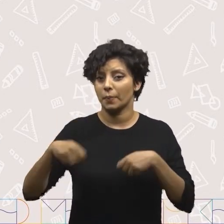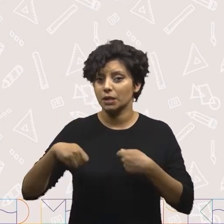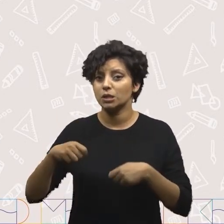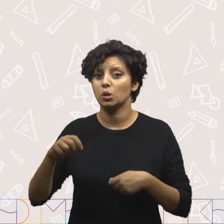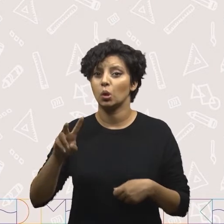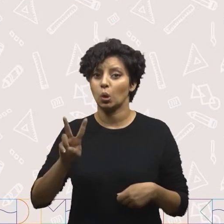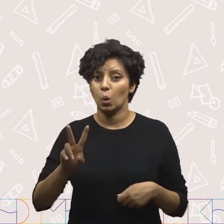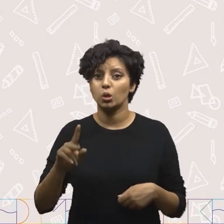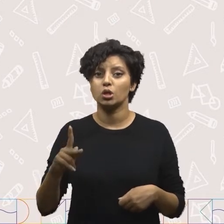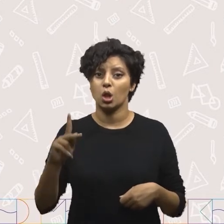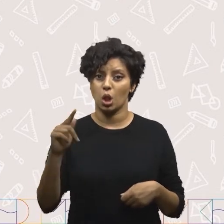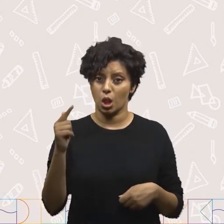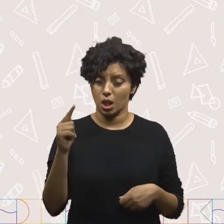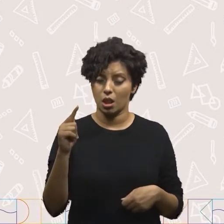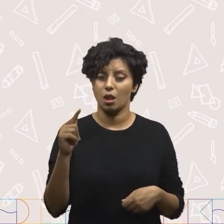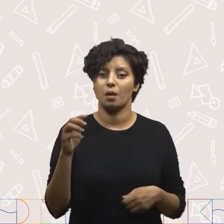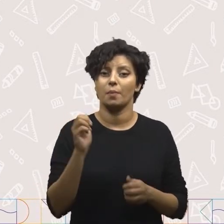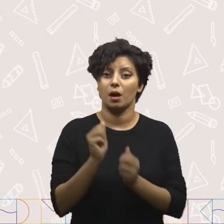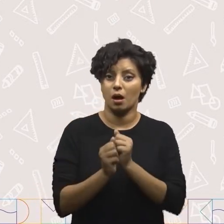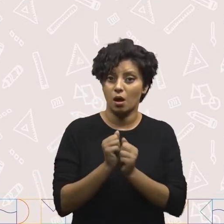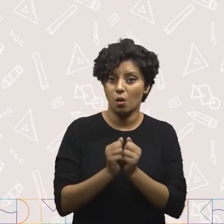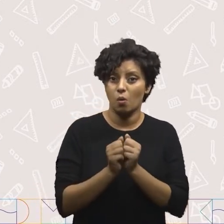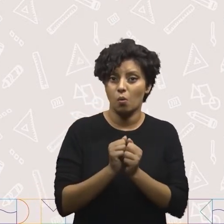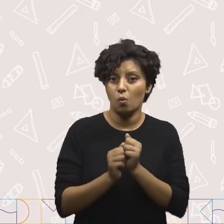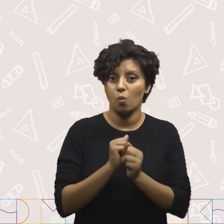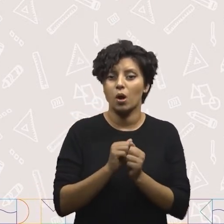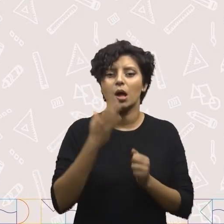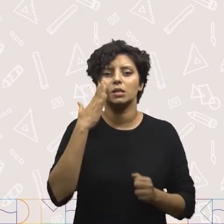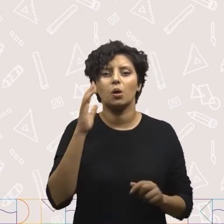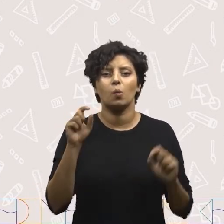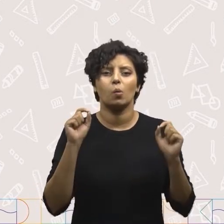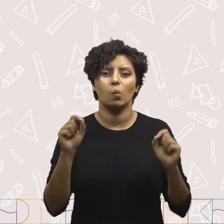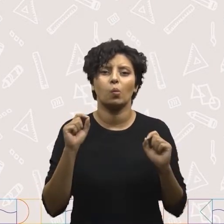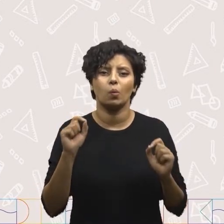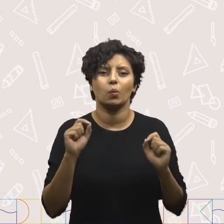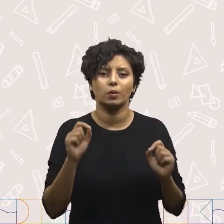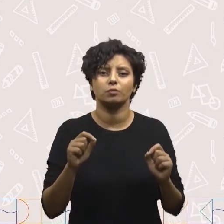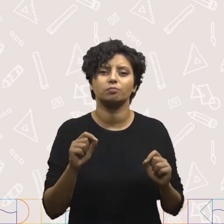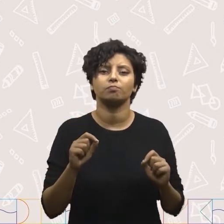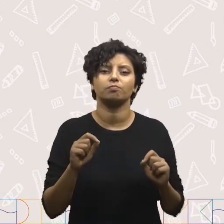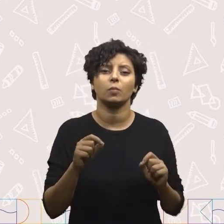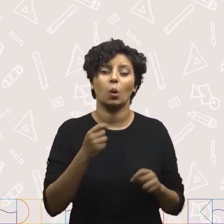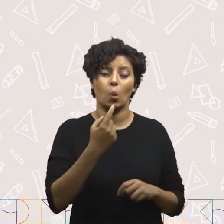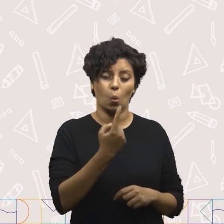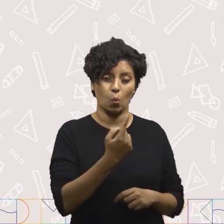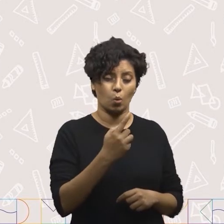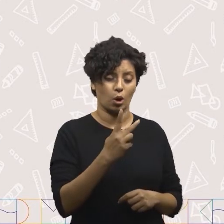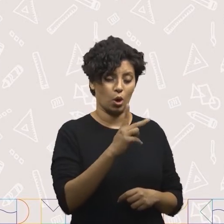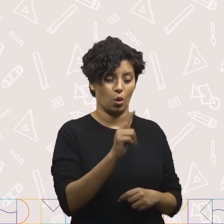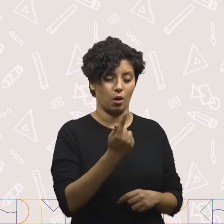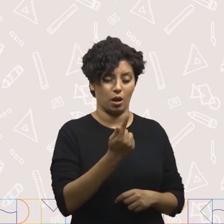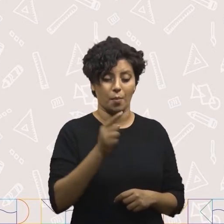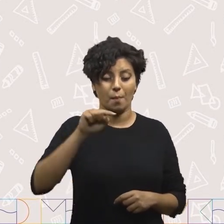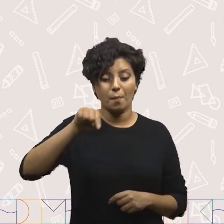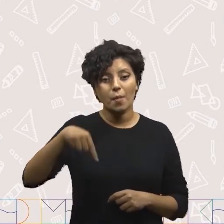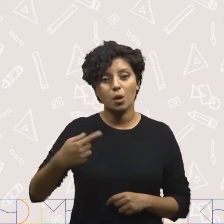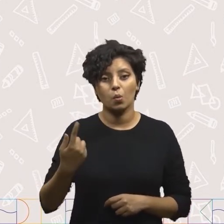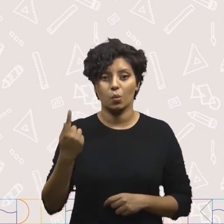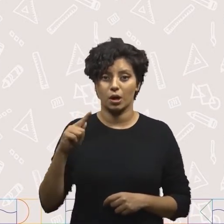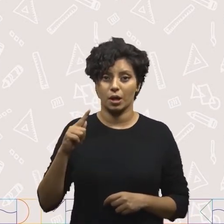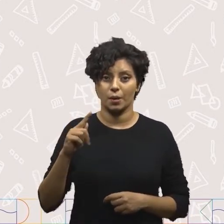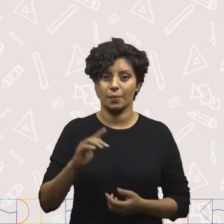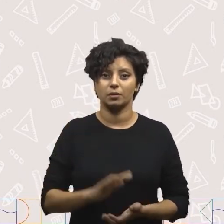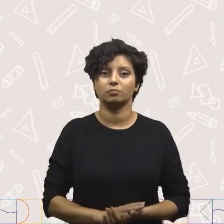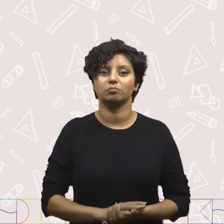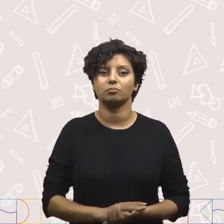preciso de 2 quilos de arroz? Eu sei que 1 quilograma é igual a 1.000